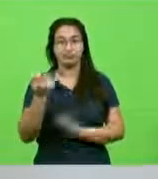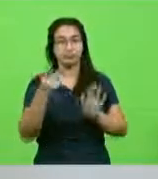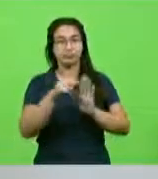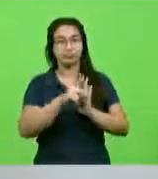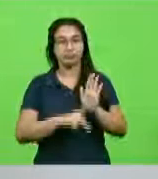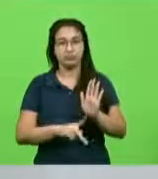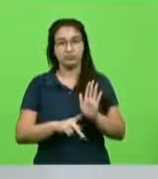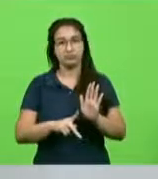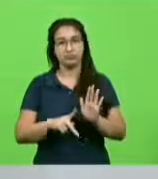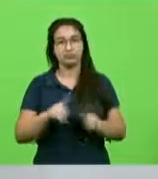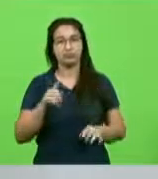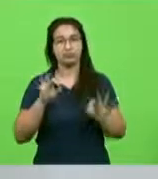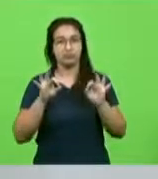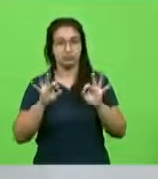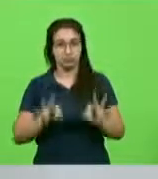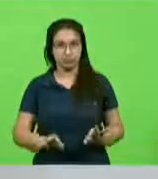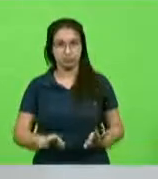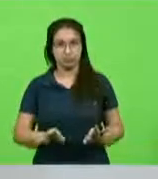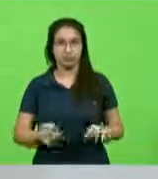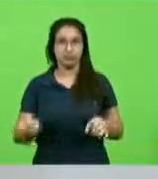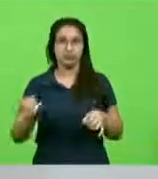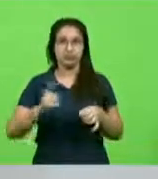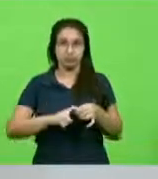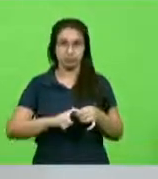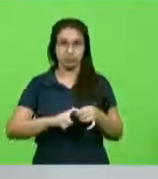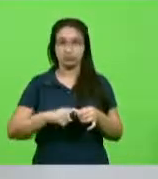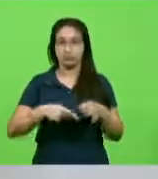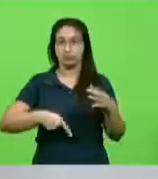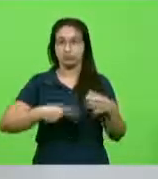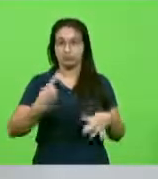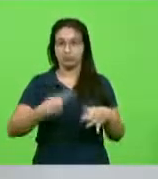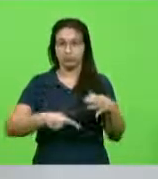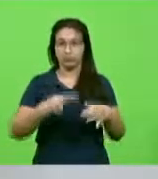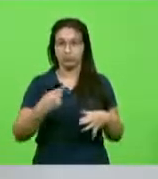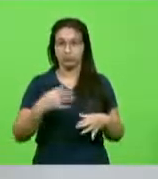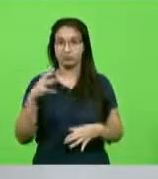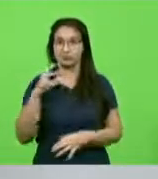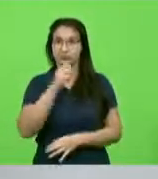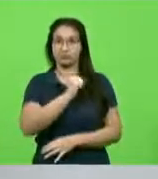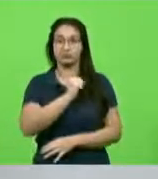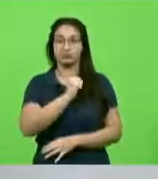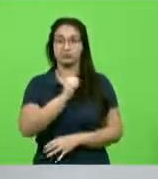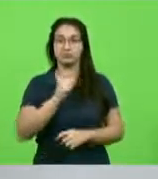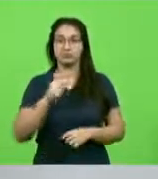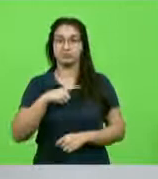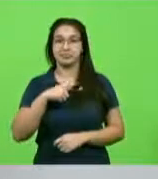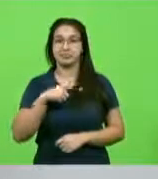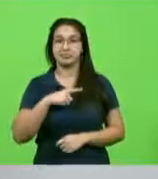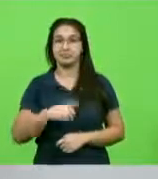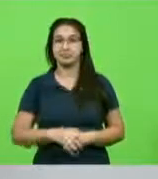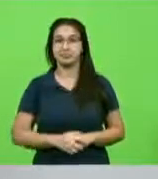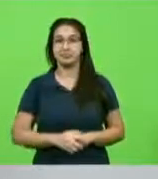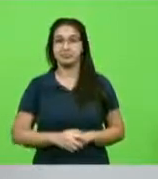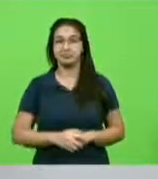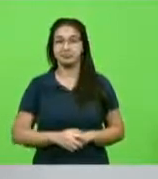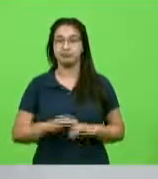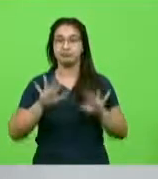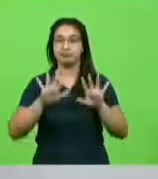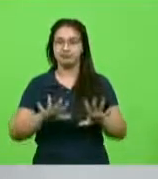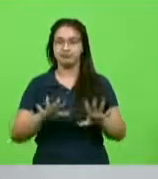melhor, tenho certeza que devolverá para a comissão o mais rápido possível. Mas eu venho aqui prestar alguns